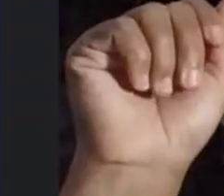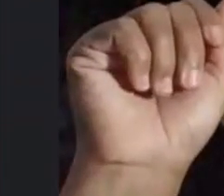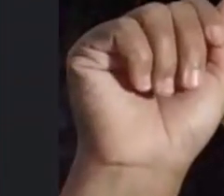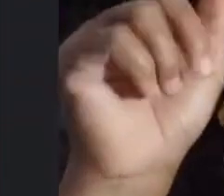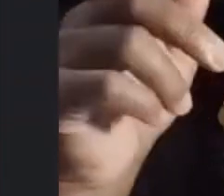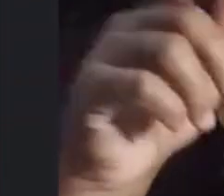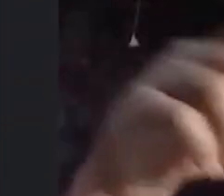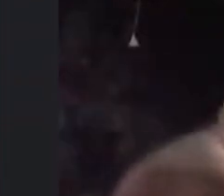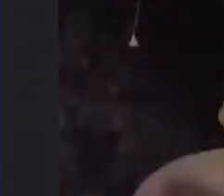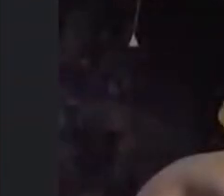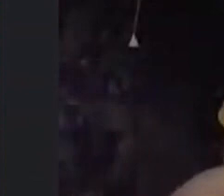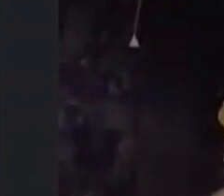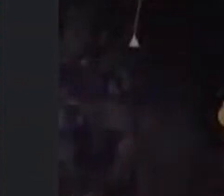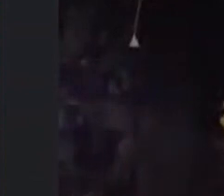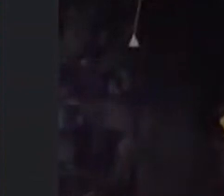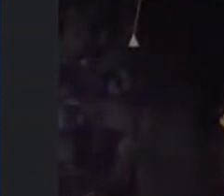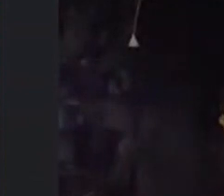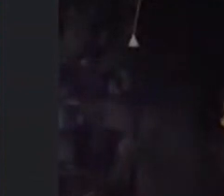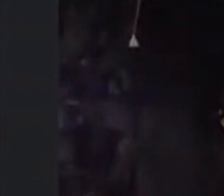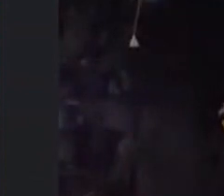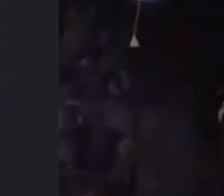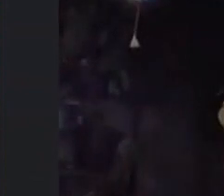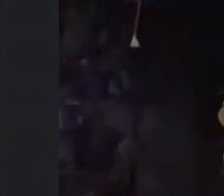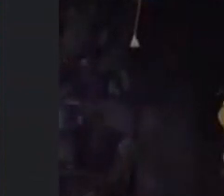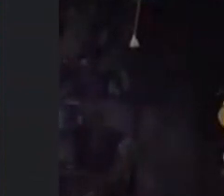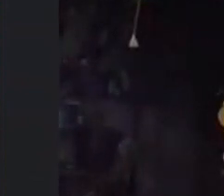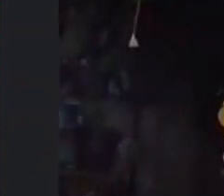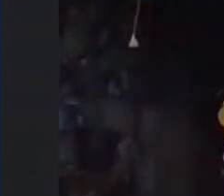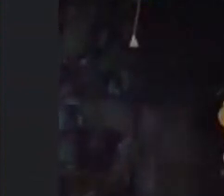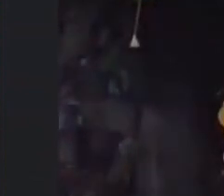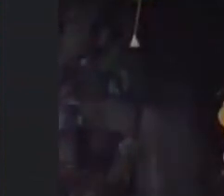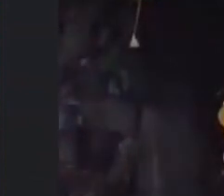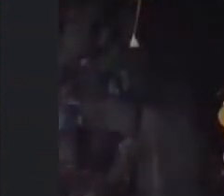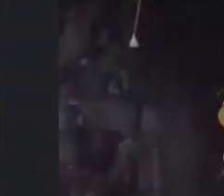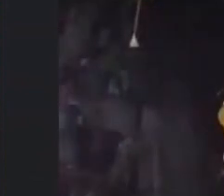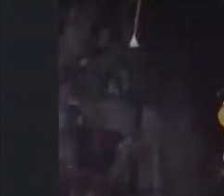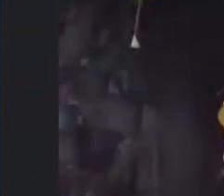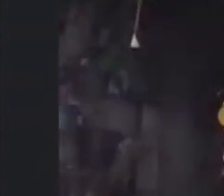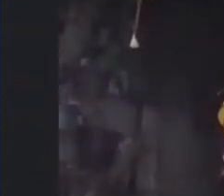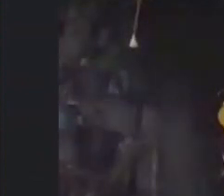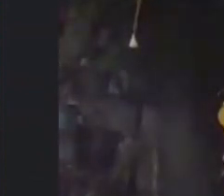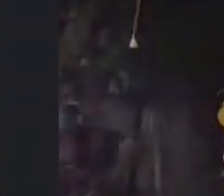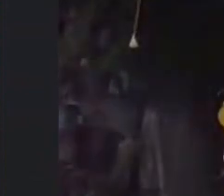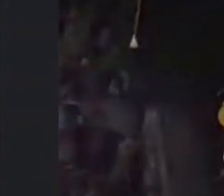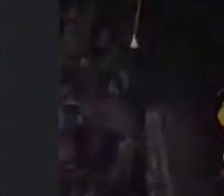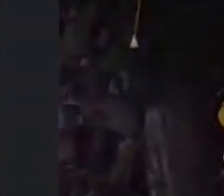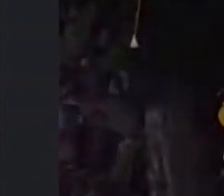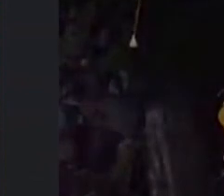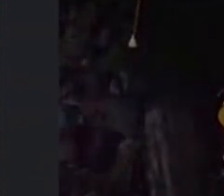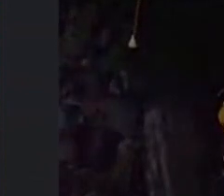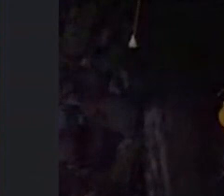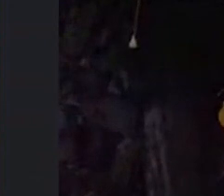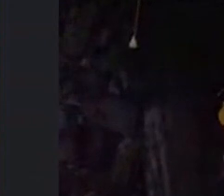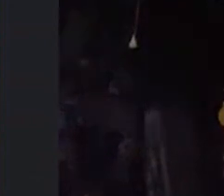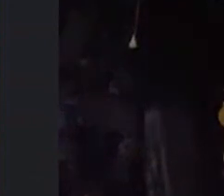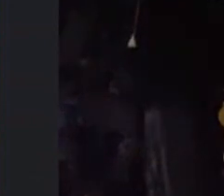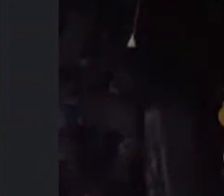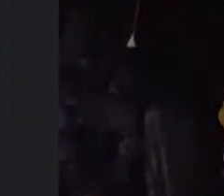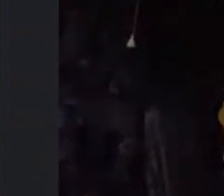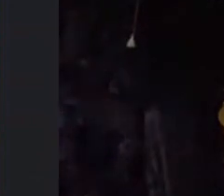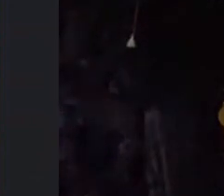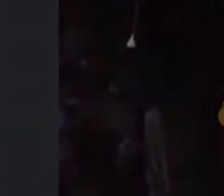manda foto a banca fala hum não sei não impacta sim então tudo isso lá no